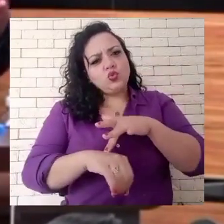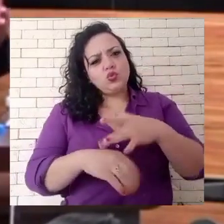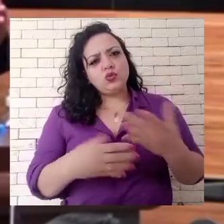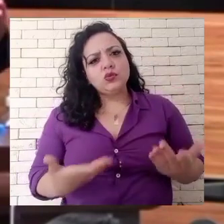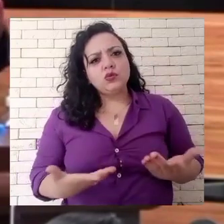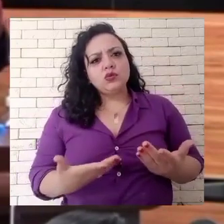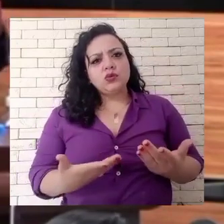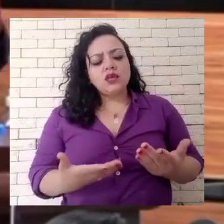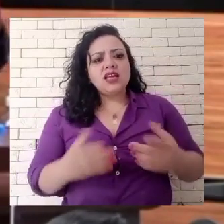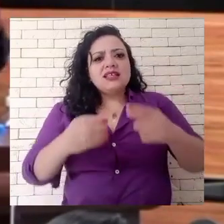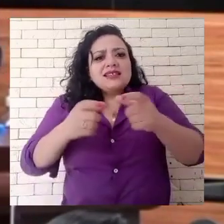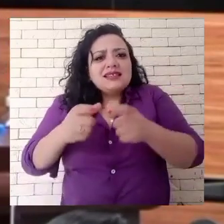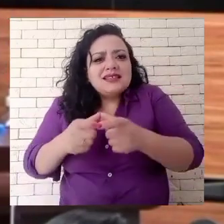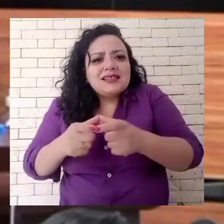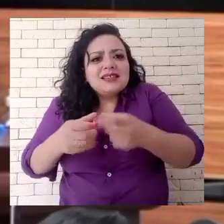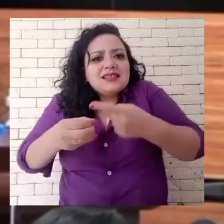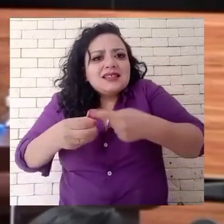absurdo.